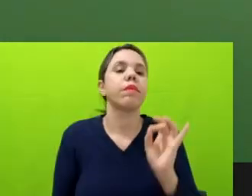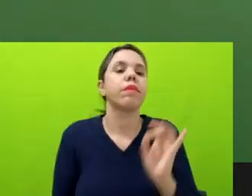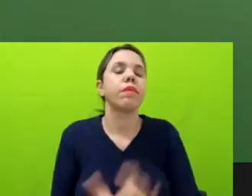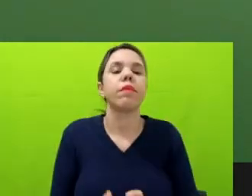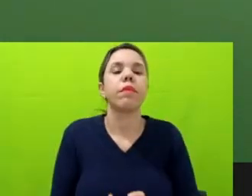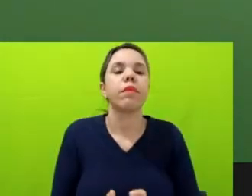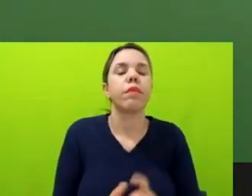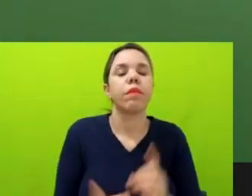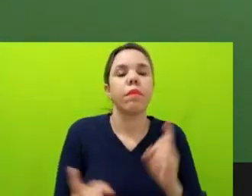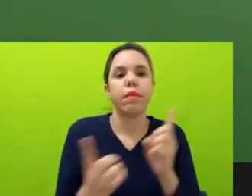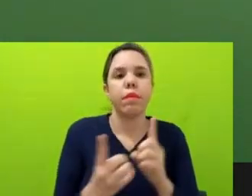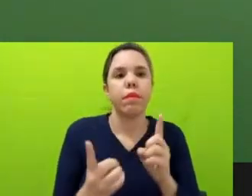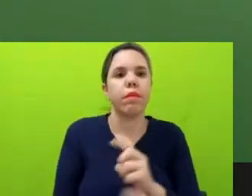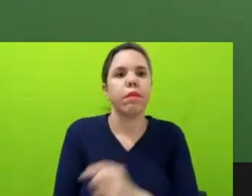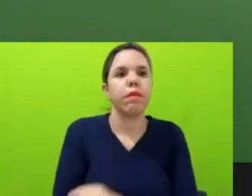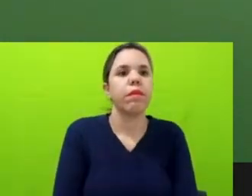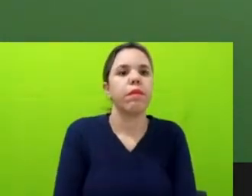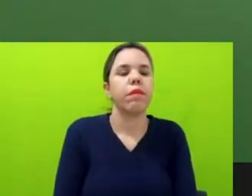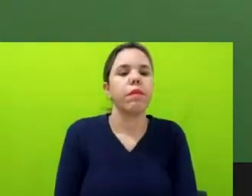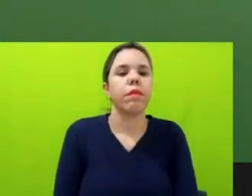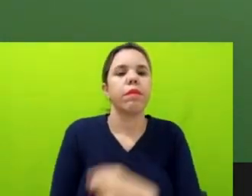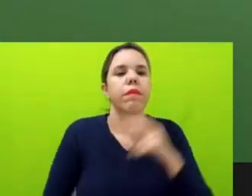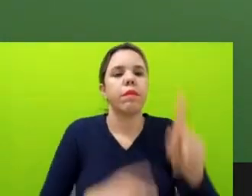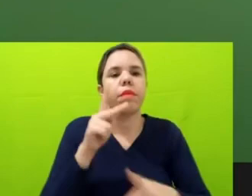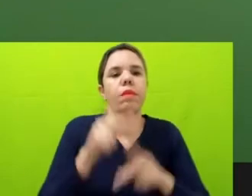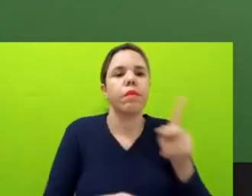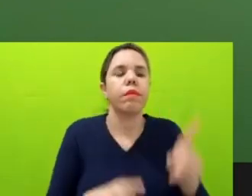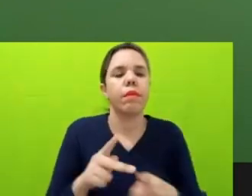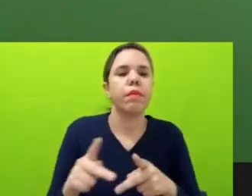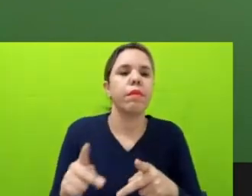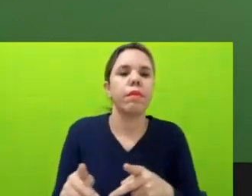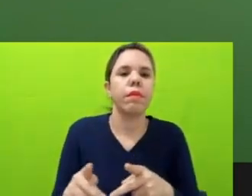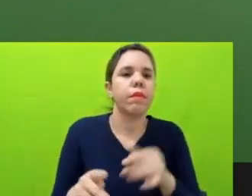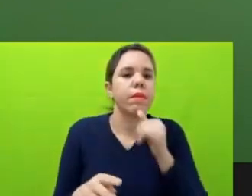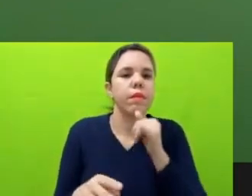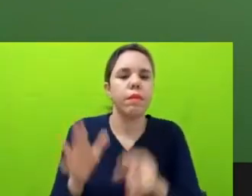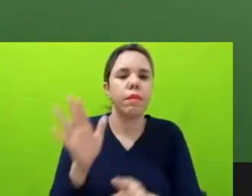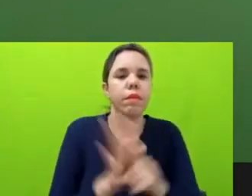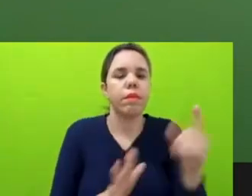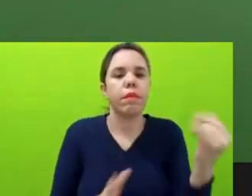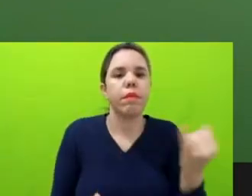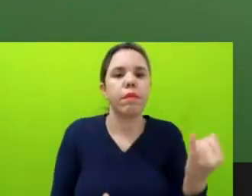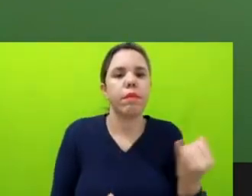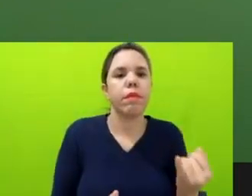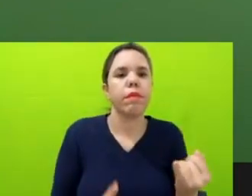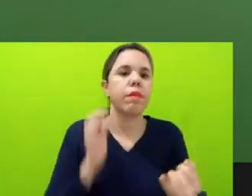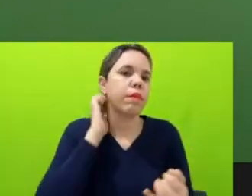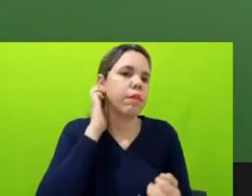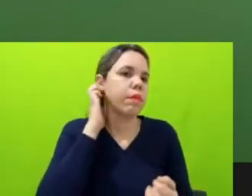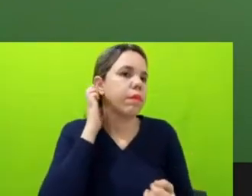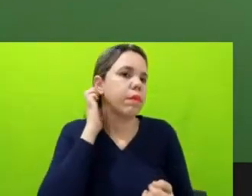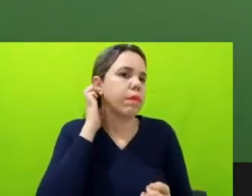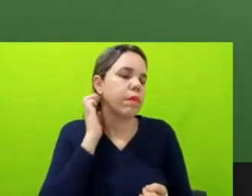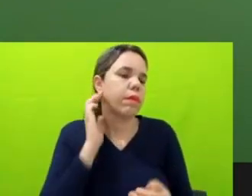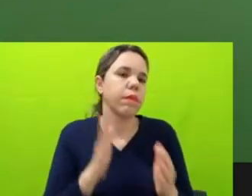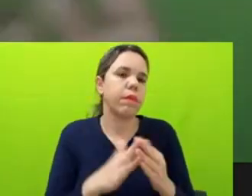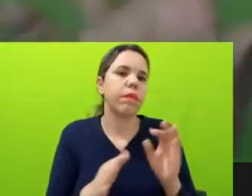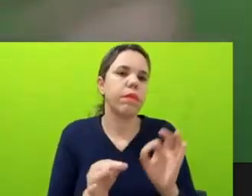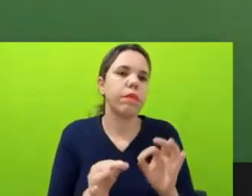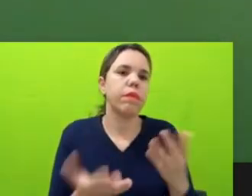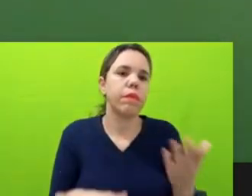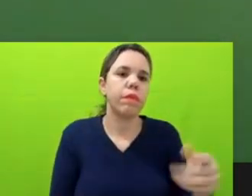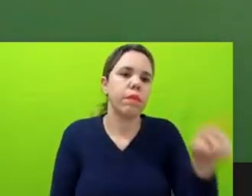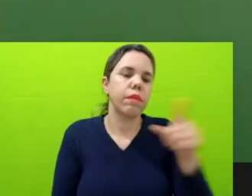quantas pessoas, quantas casas, essa foi a pergunta mais importante, quantas casas, de fato, vocês fornecem água potável, né, porque